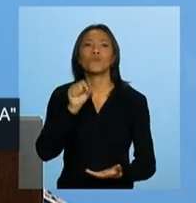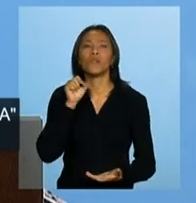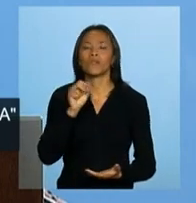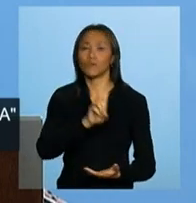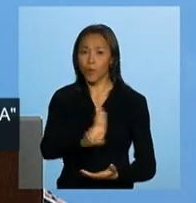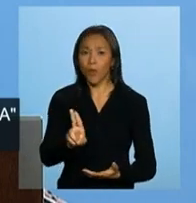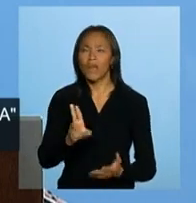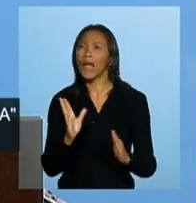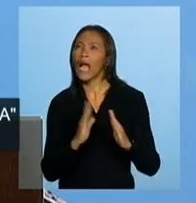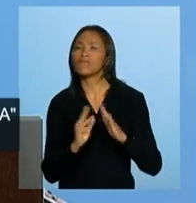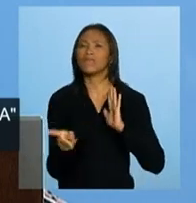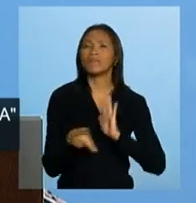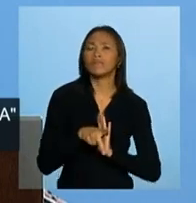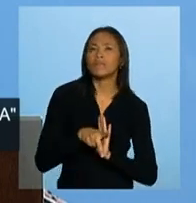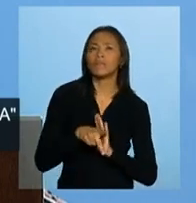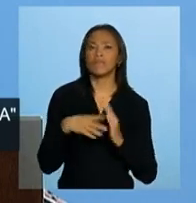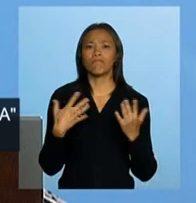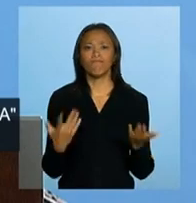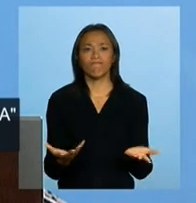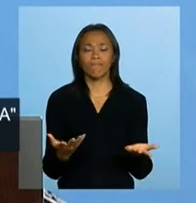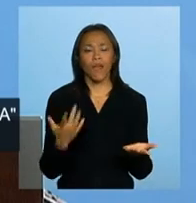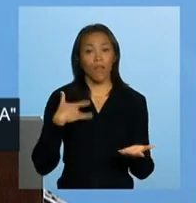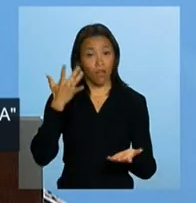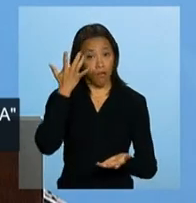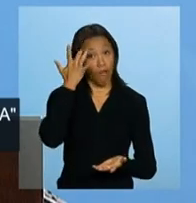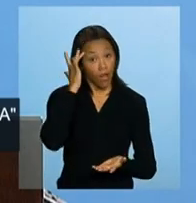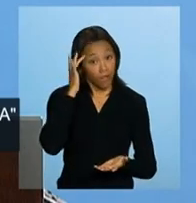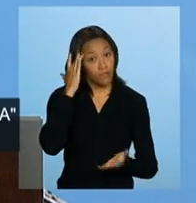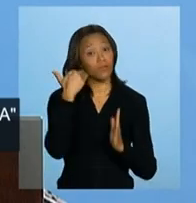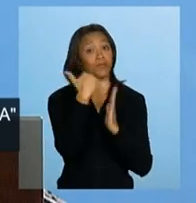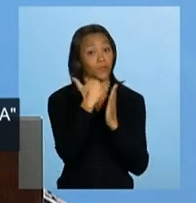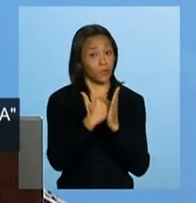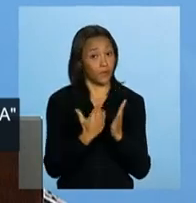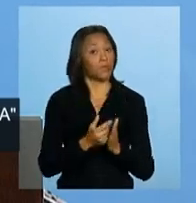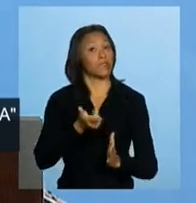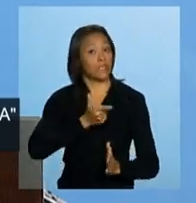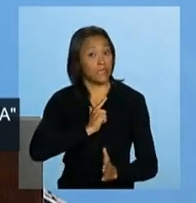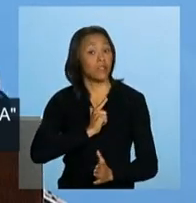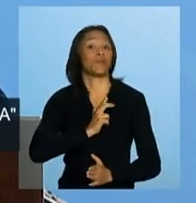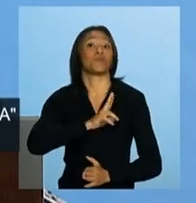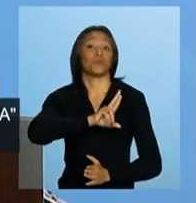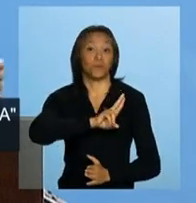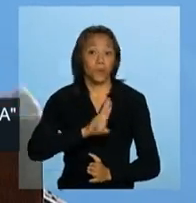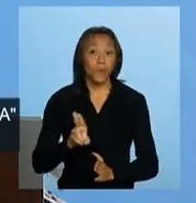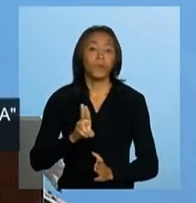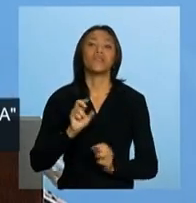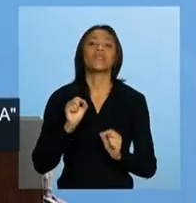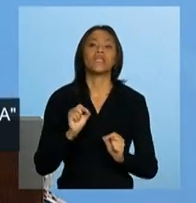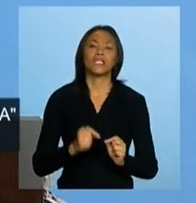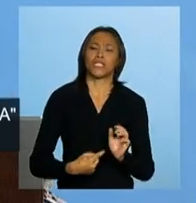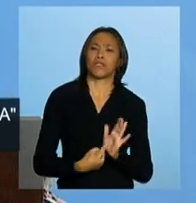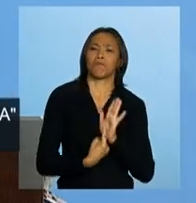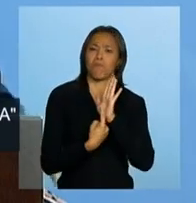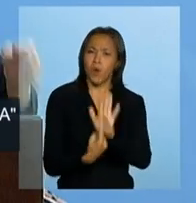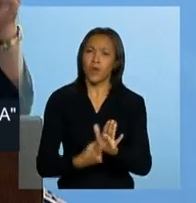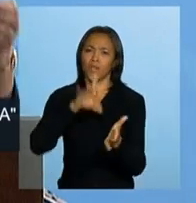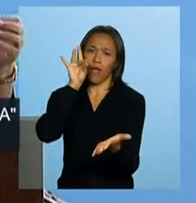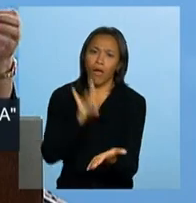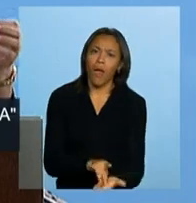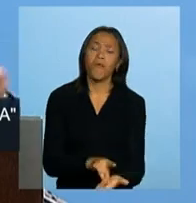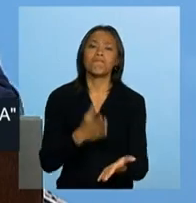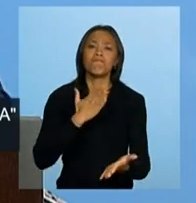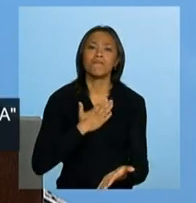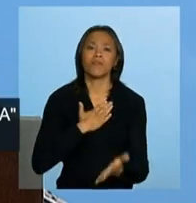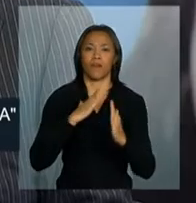casa própria. Eu acho que o programa tem um nome que expressa o que ele significa Minha